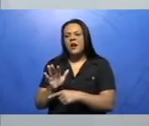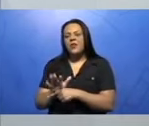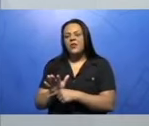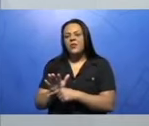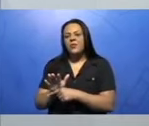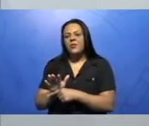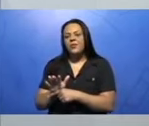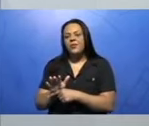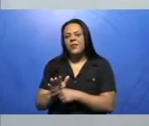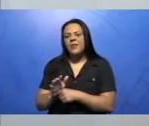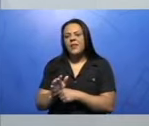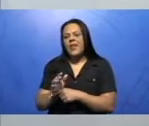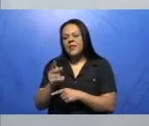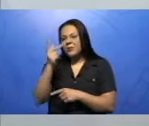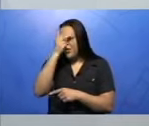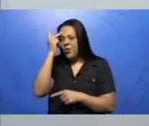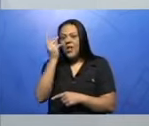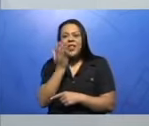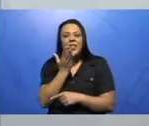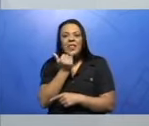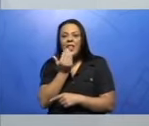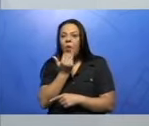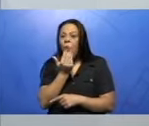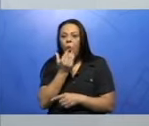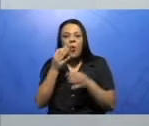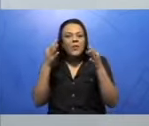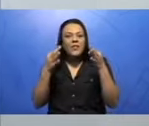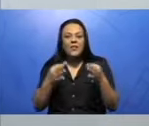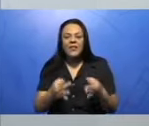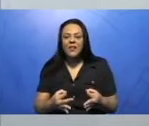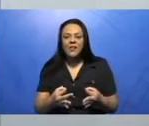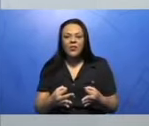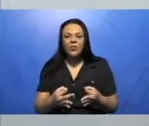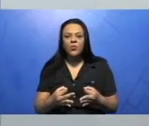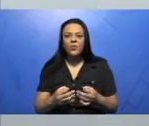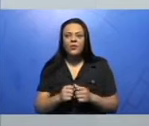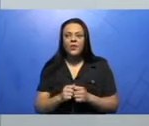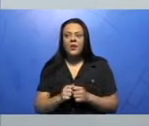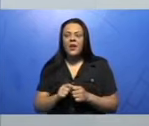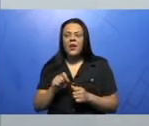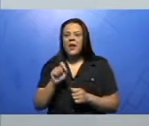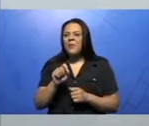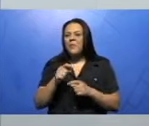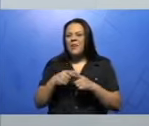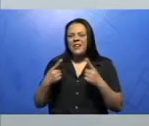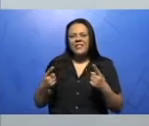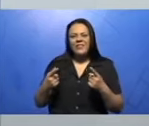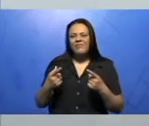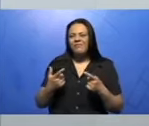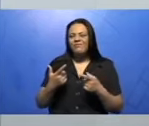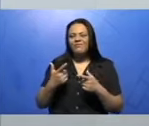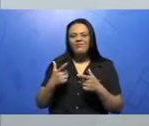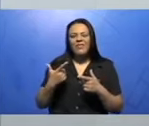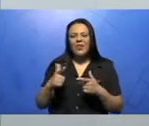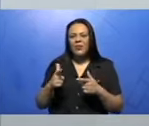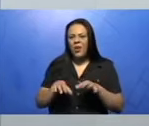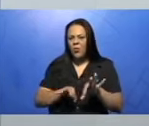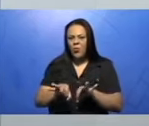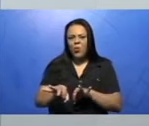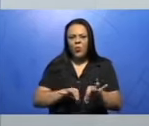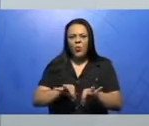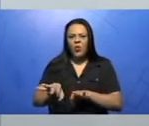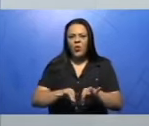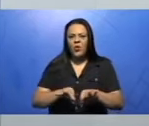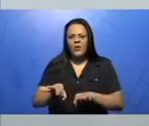consome a quantidade adequada de nutrientes. No entanto, ela é má distribuída, né? Então, nas regiões áridas,